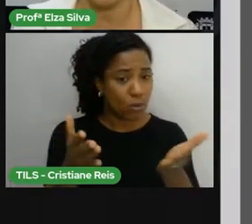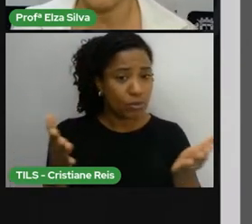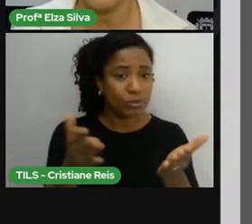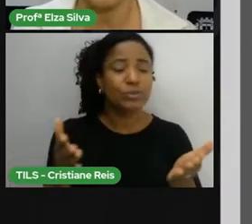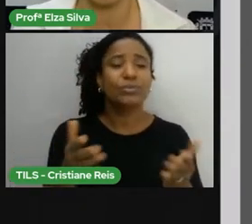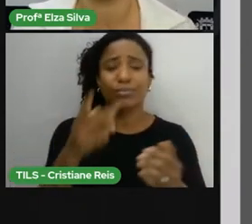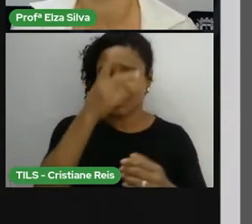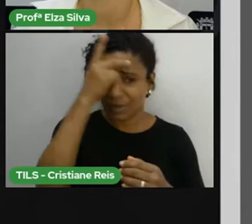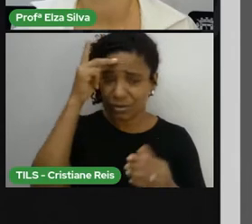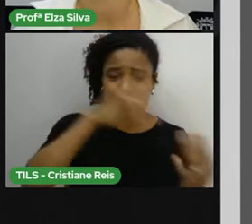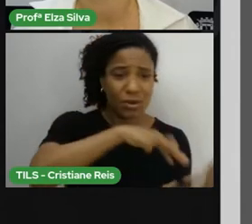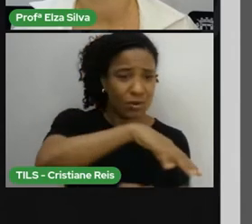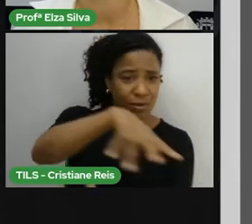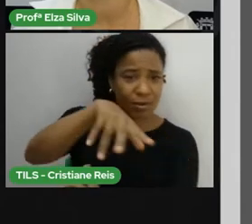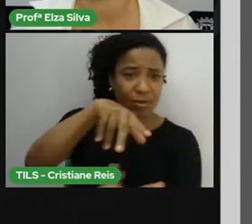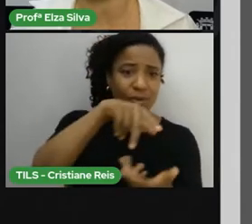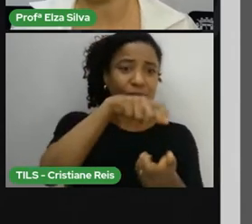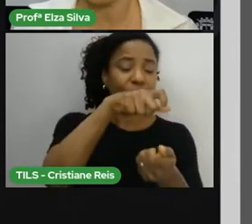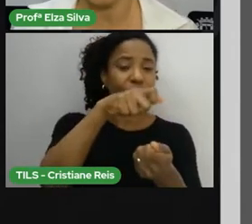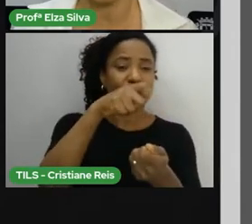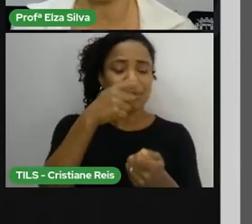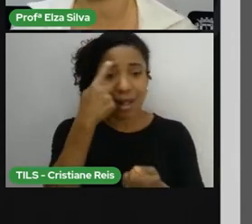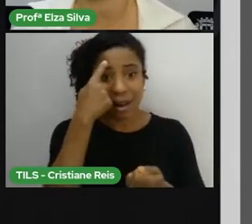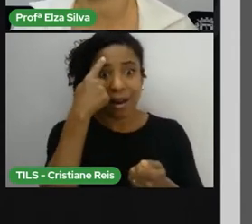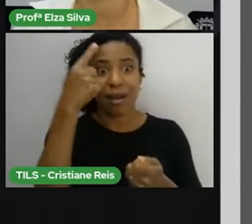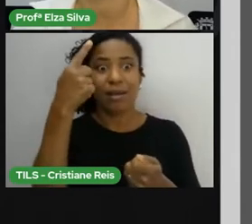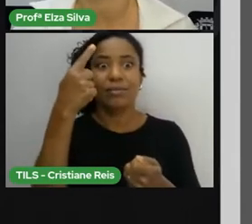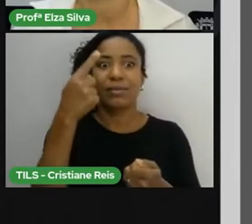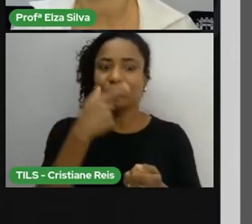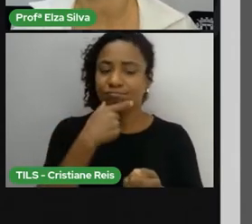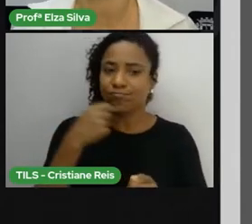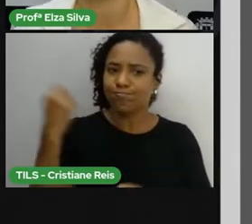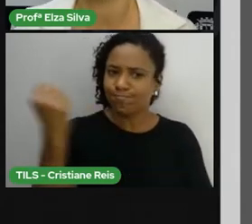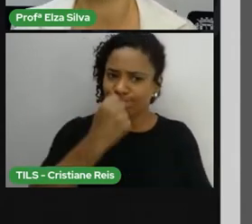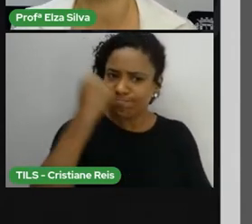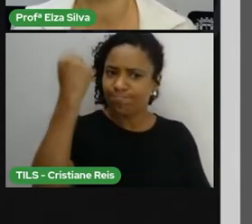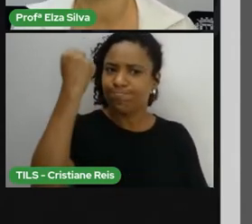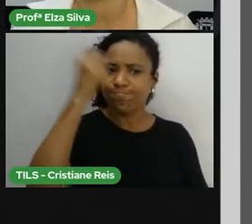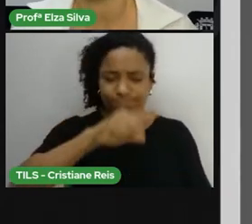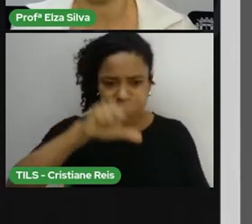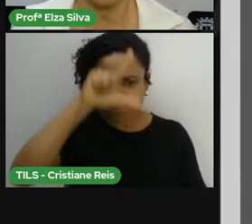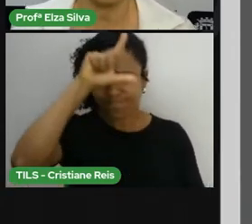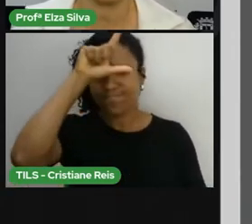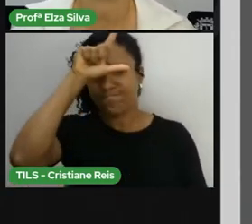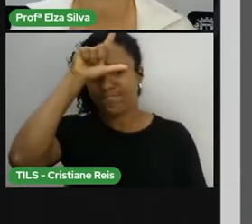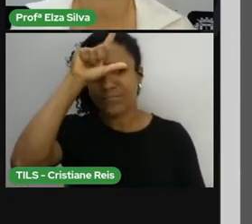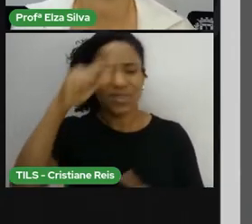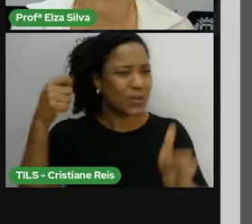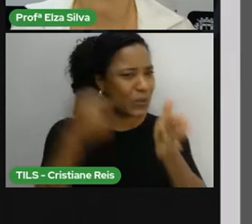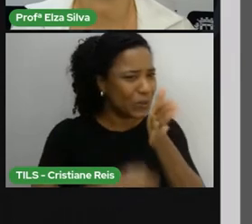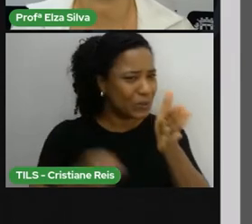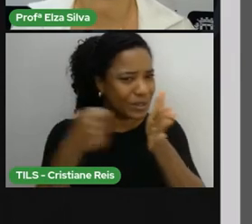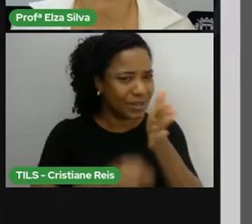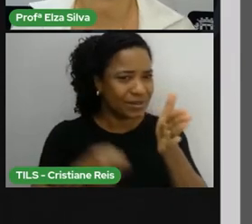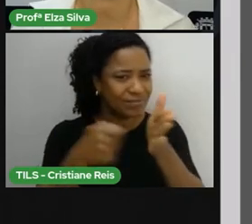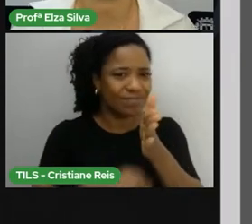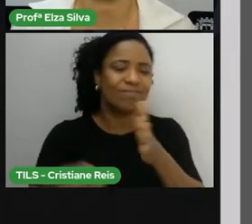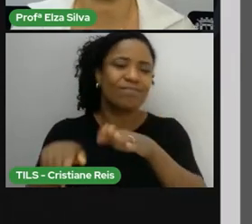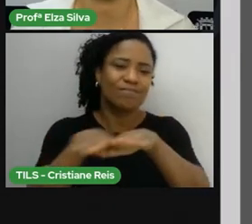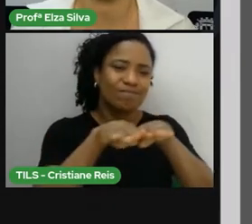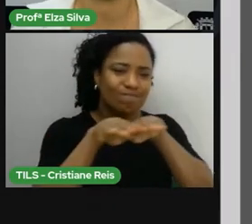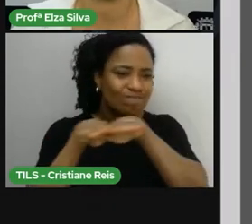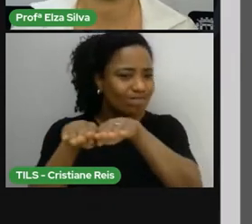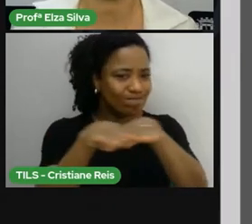de todo o mundo que partilham desse tema, que lutam pela igualdade e pelo respeito às